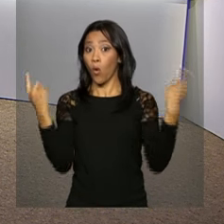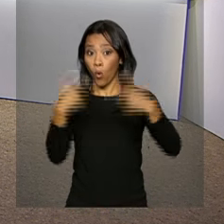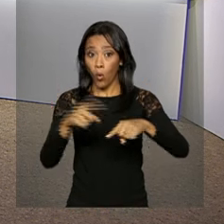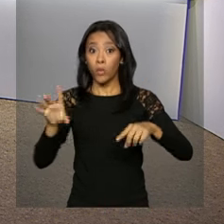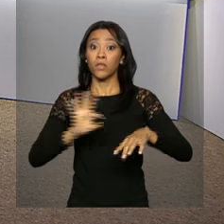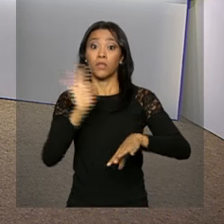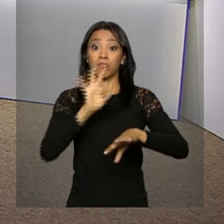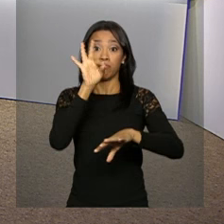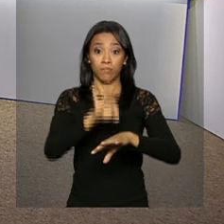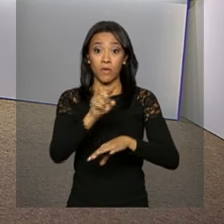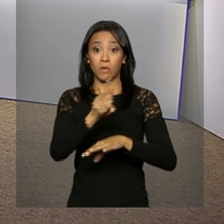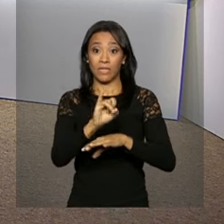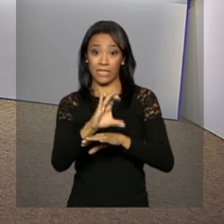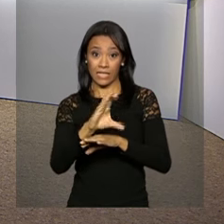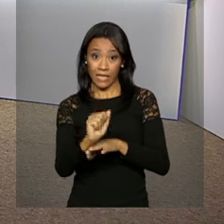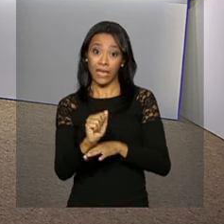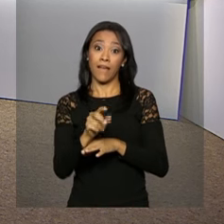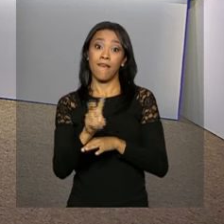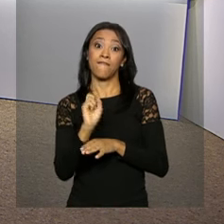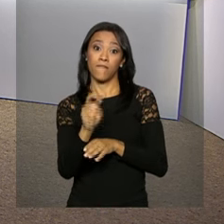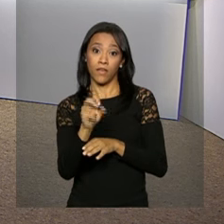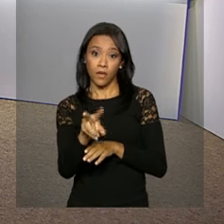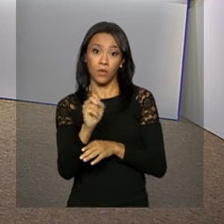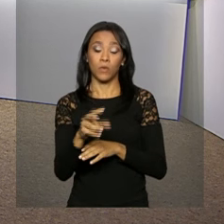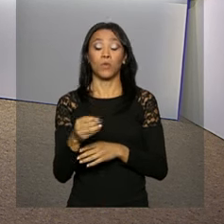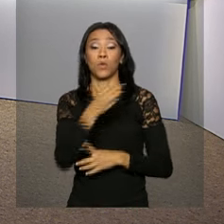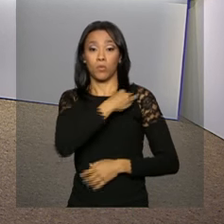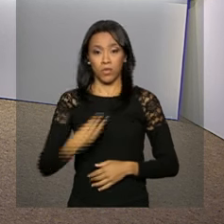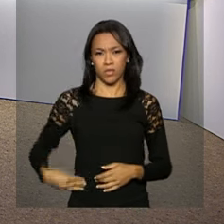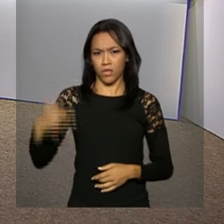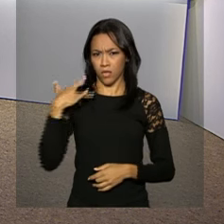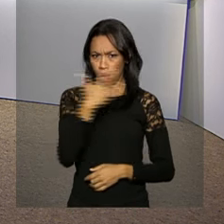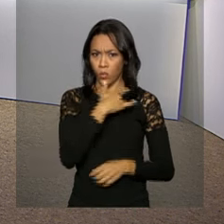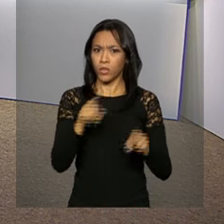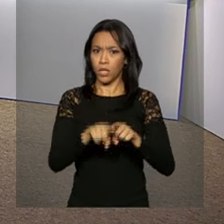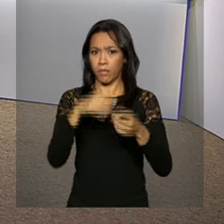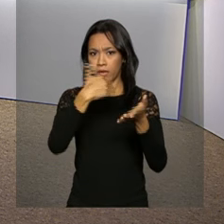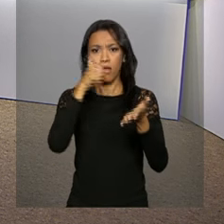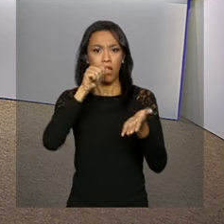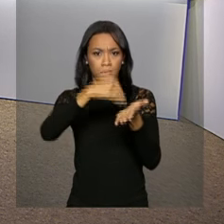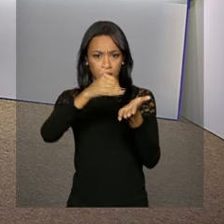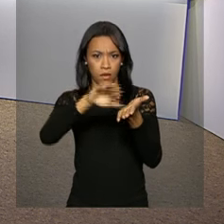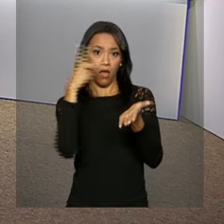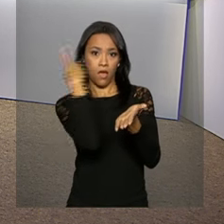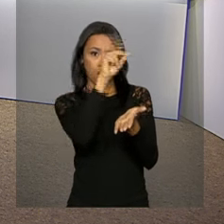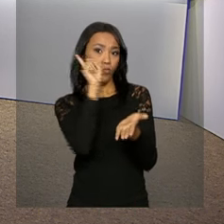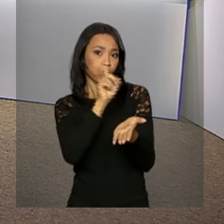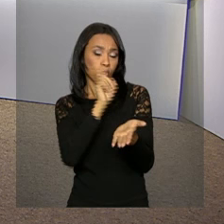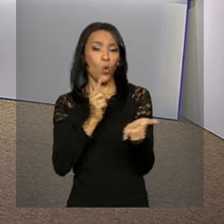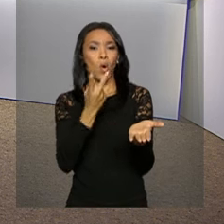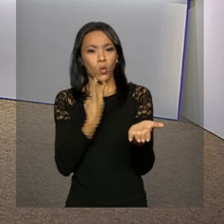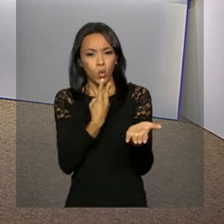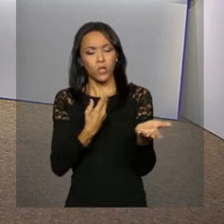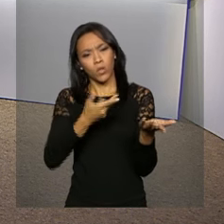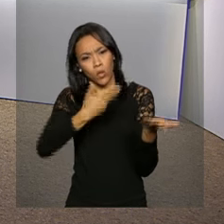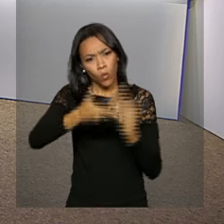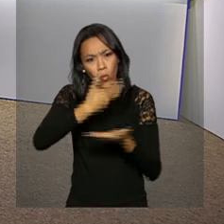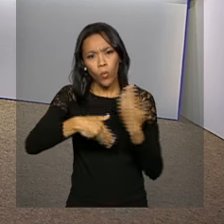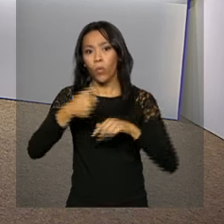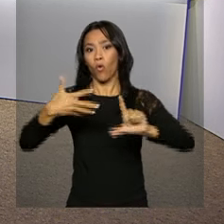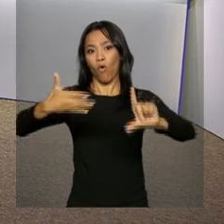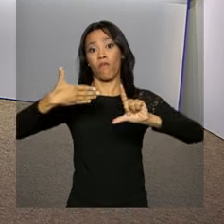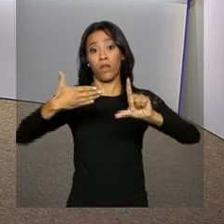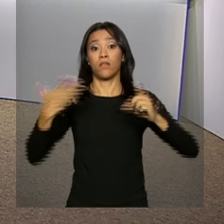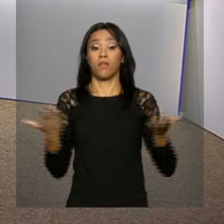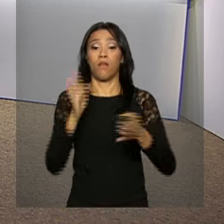Zika vírus. O ministro da Saúde, Marcelo Castro, e a secretária de Saúde americana, Silvia Burbel, conversaram por teleconferência na